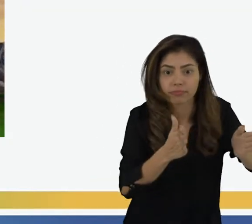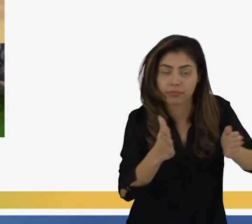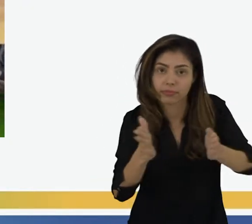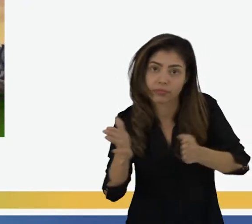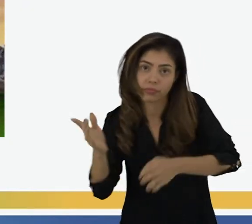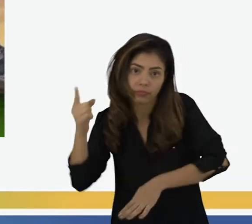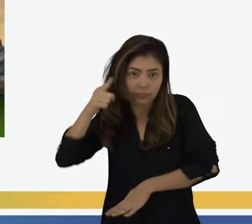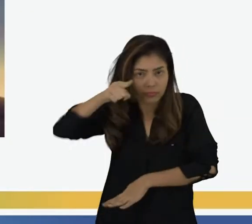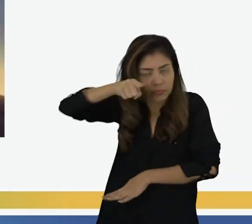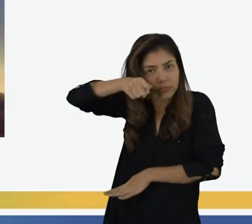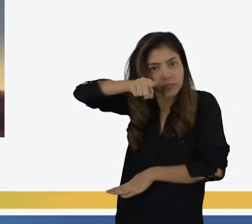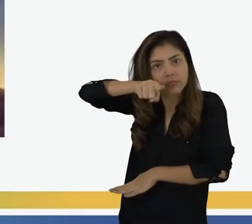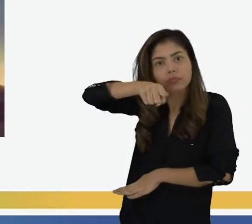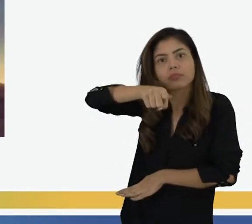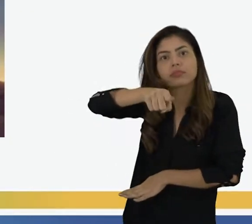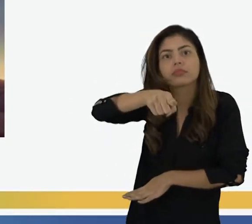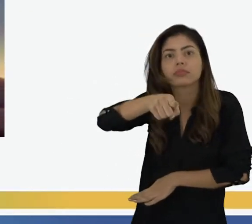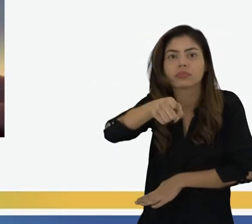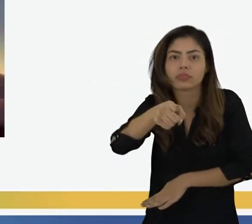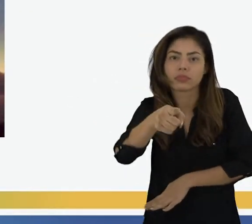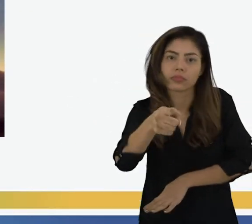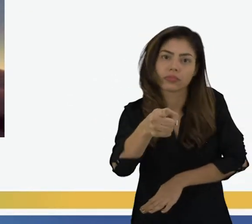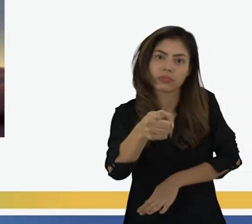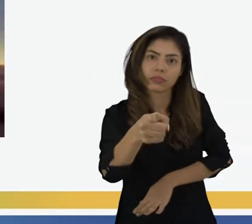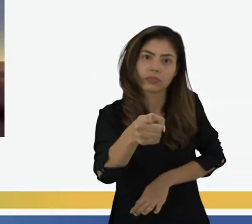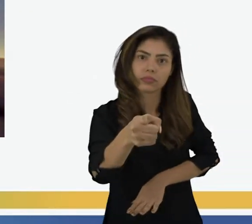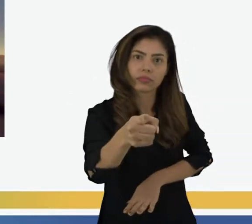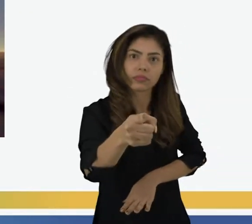Neste ciclo